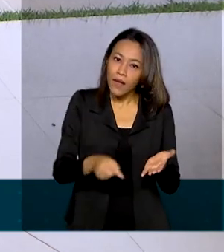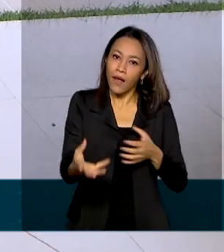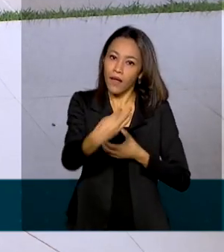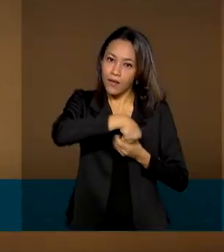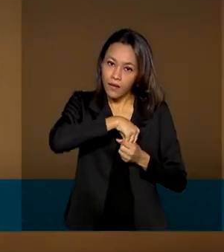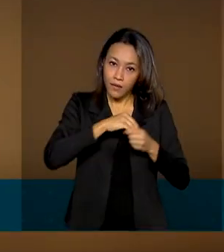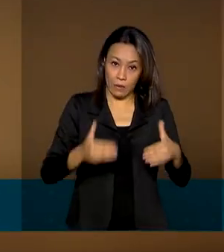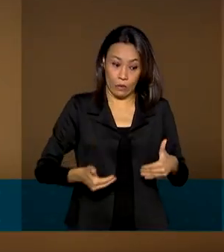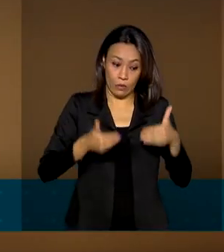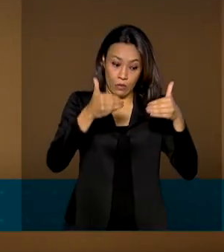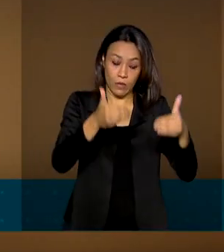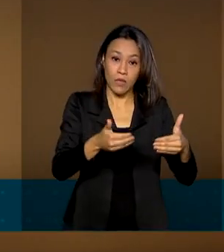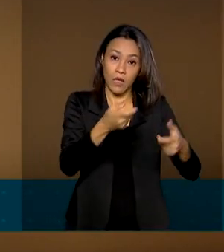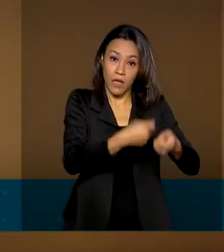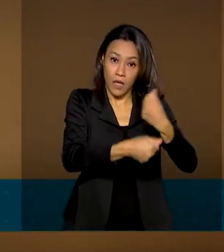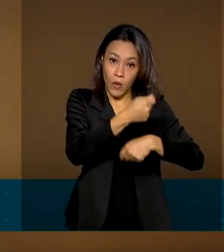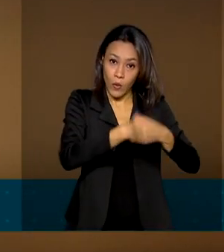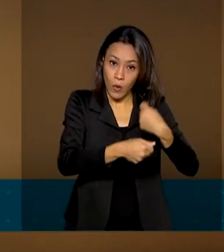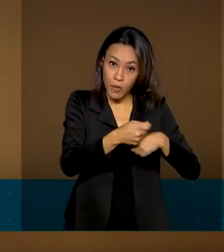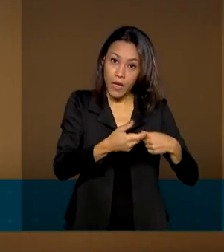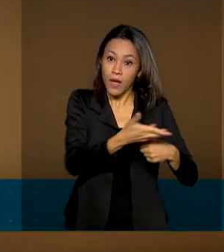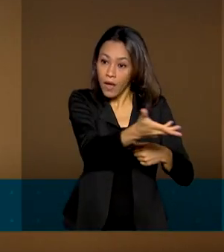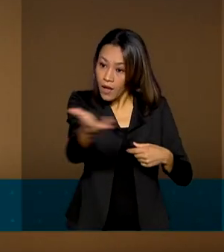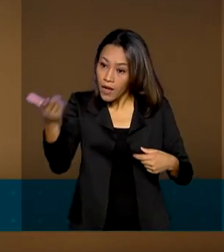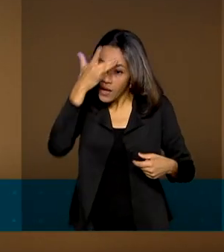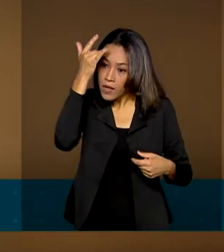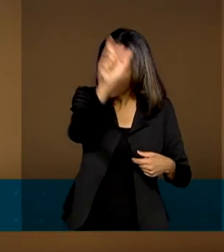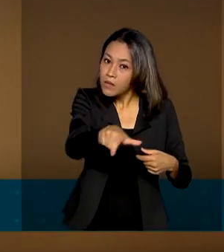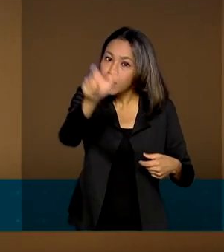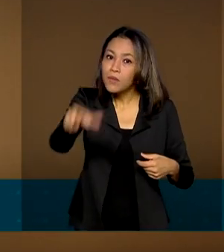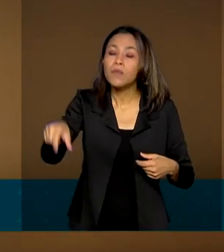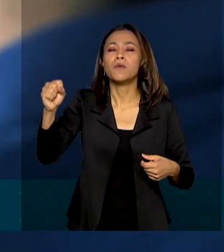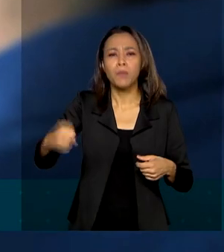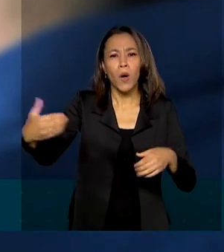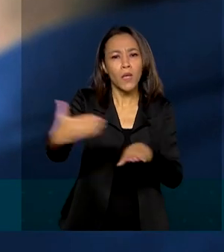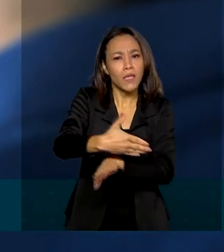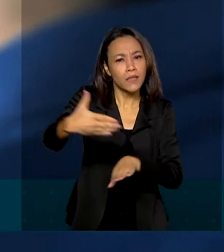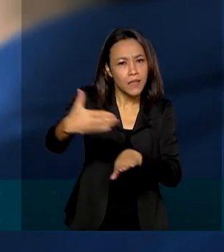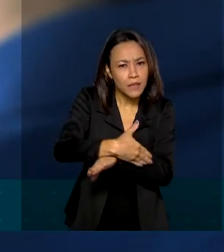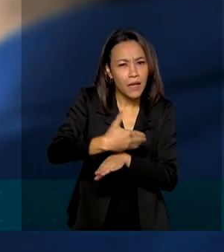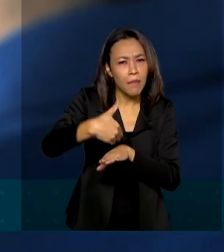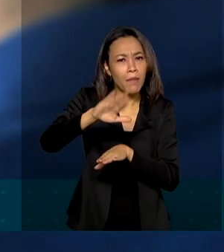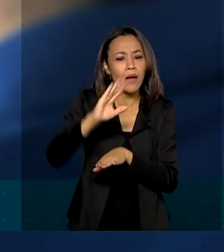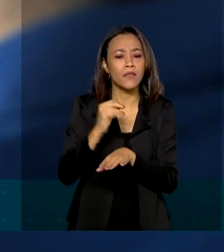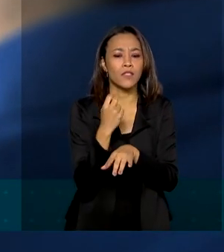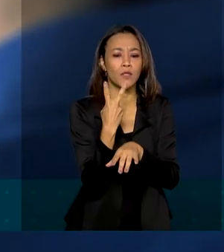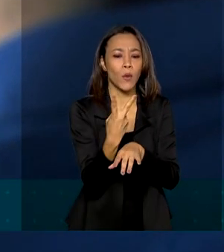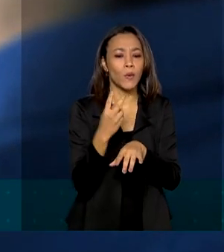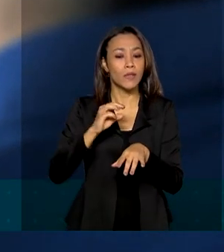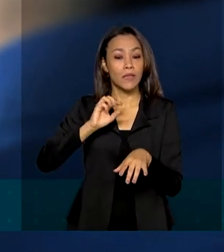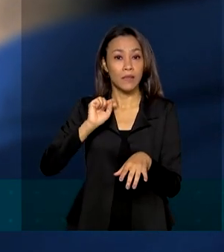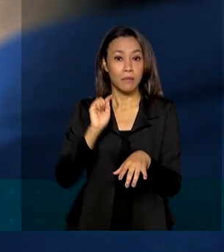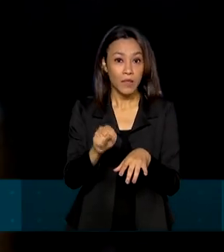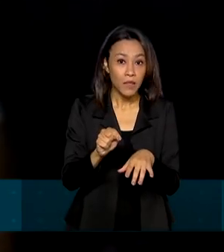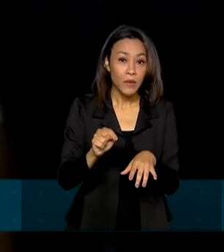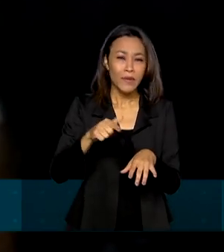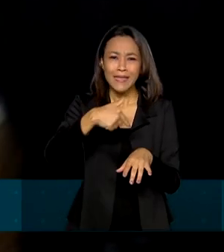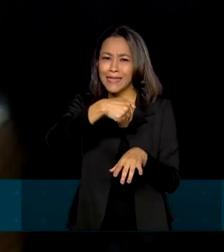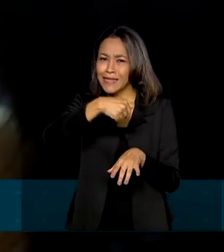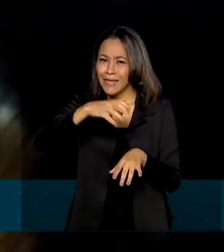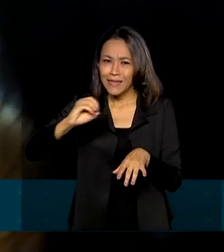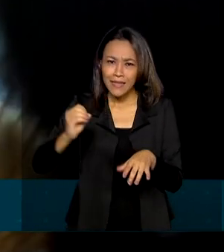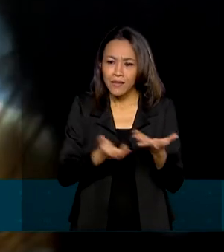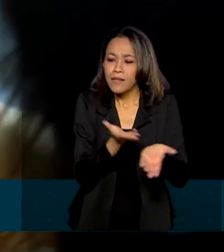Economia, os cooperados podem, na prática, acessar os mais de 2.700 serviços